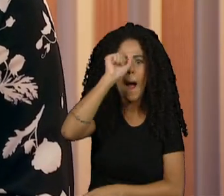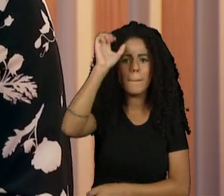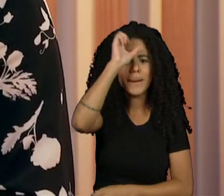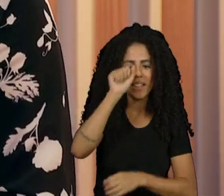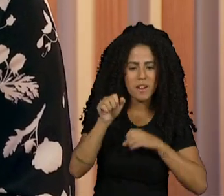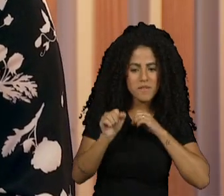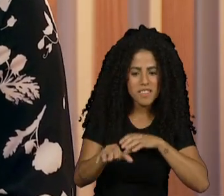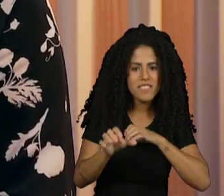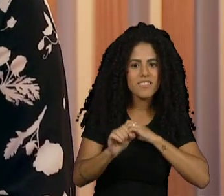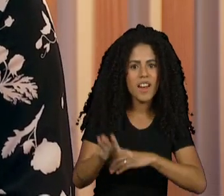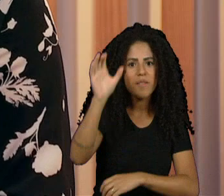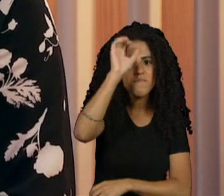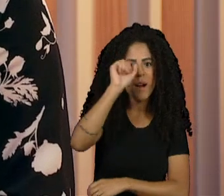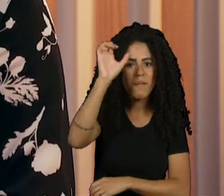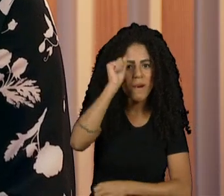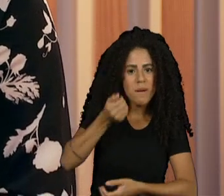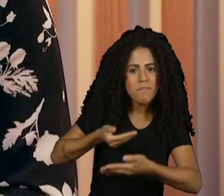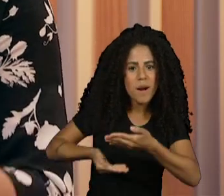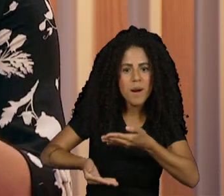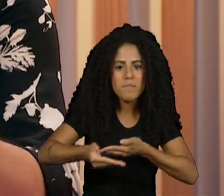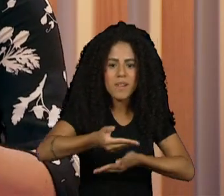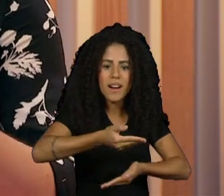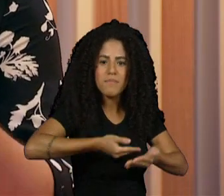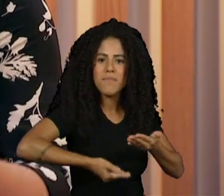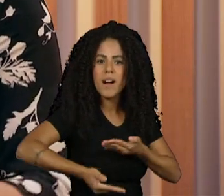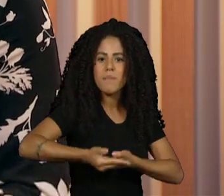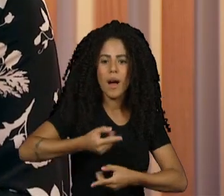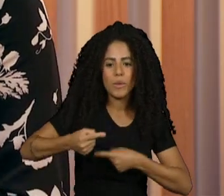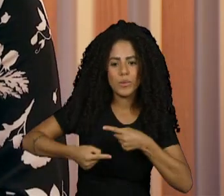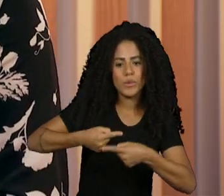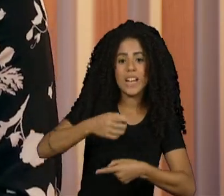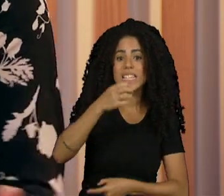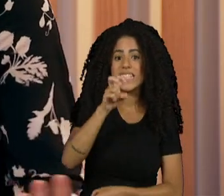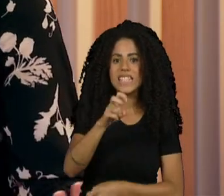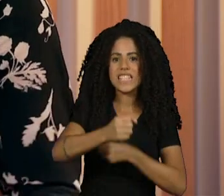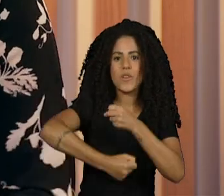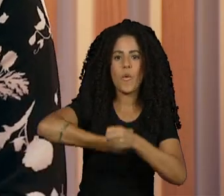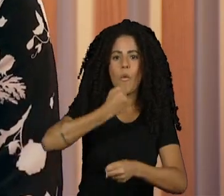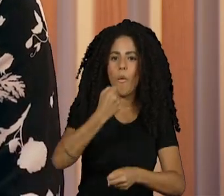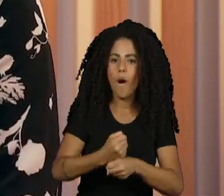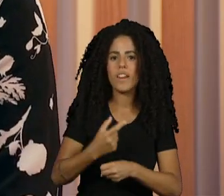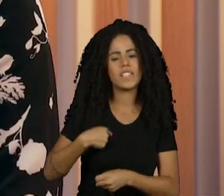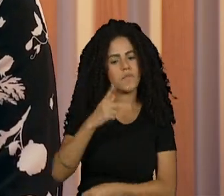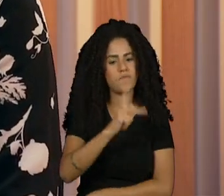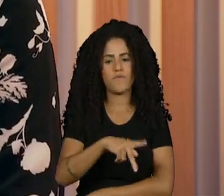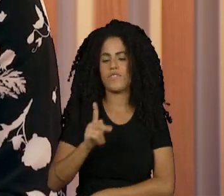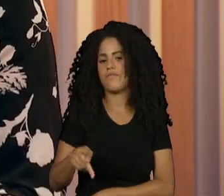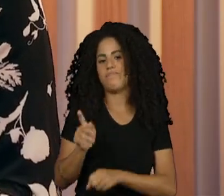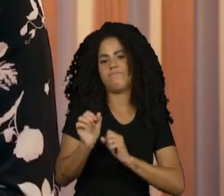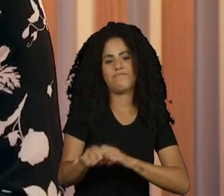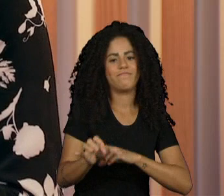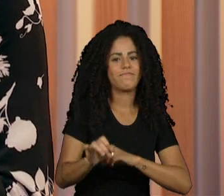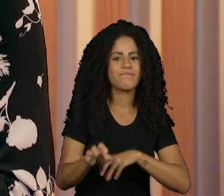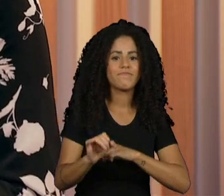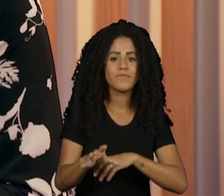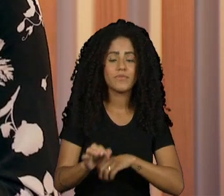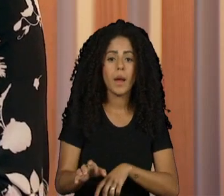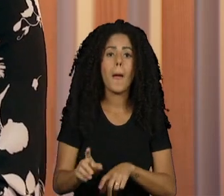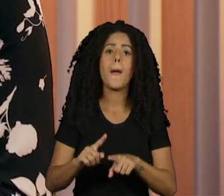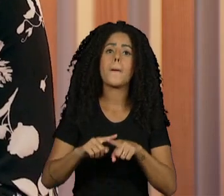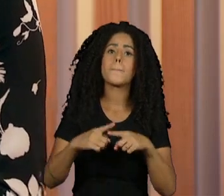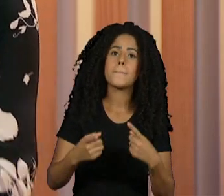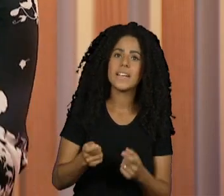e foram, né? Geração após geração ali, cinco anos foram se passando e sigo como professora da casa. Mas ainda